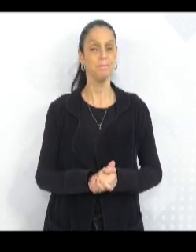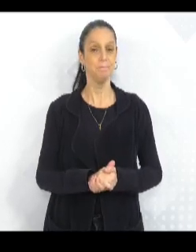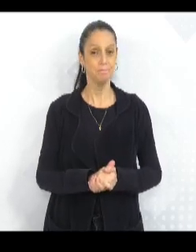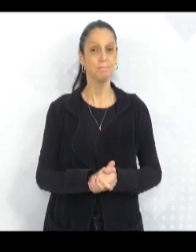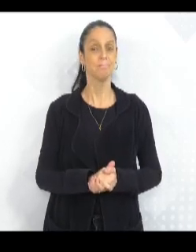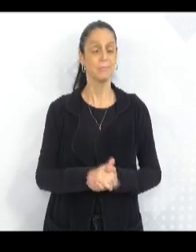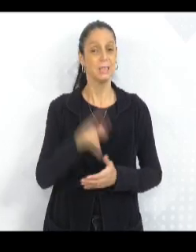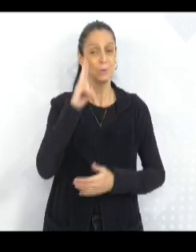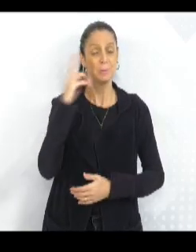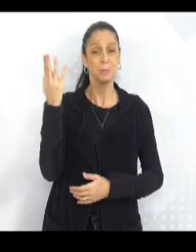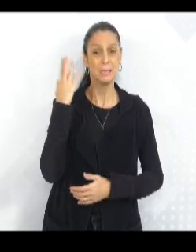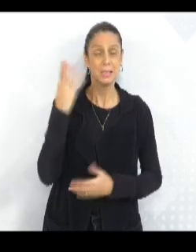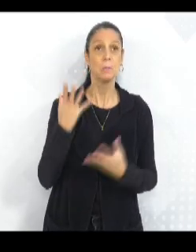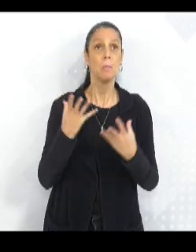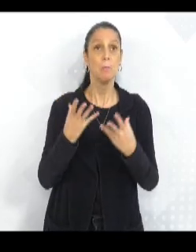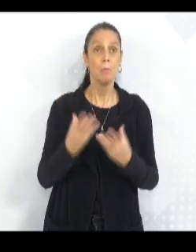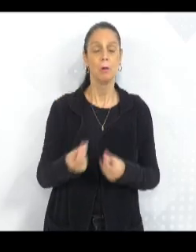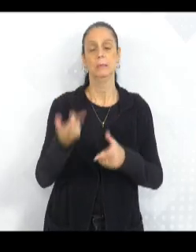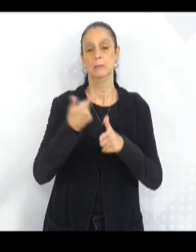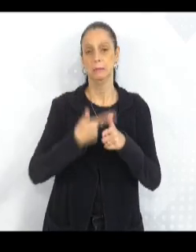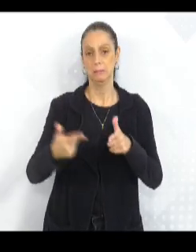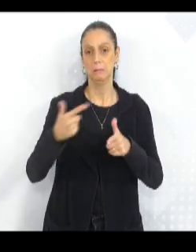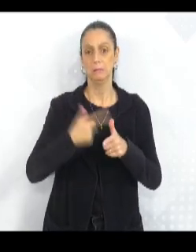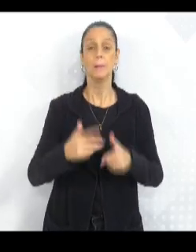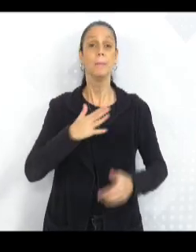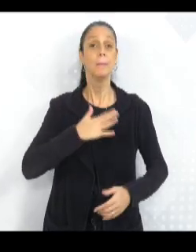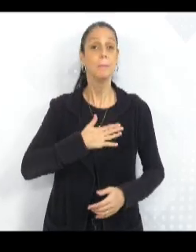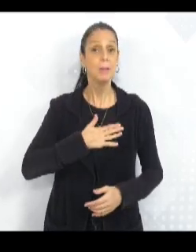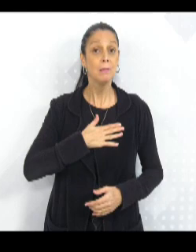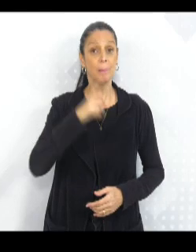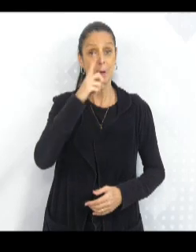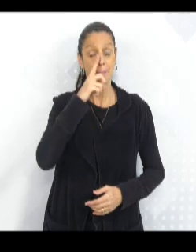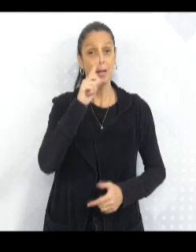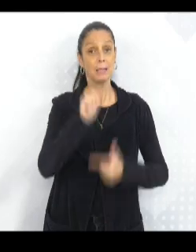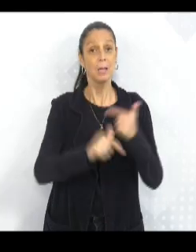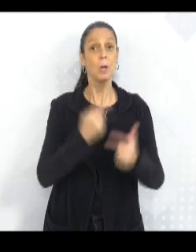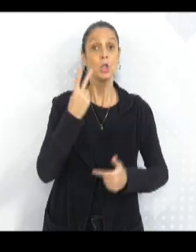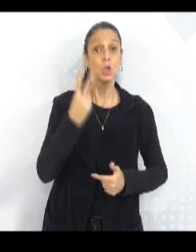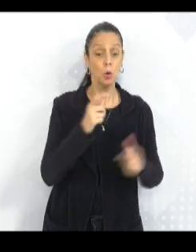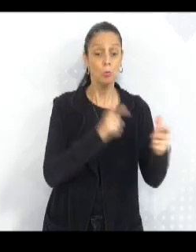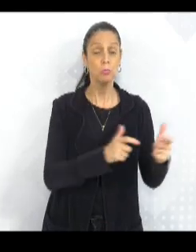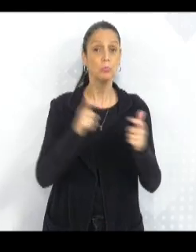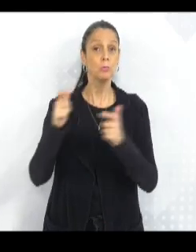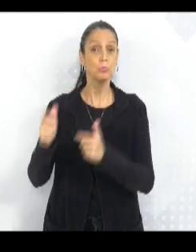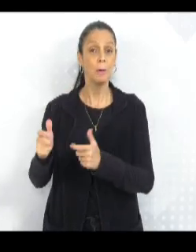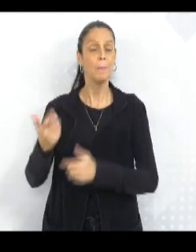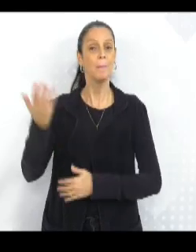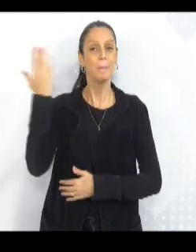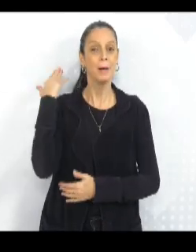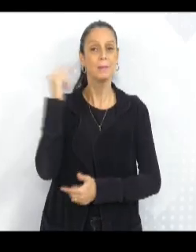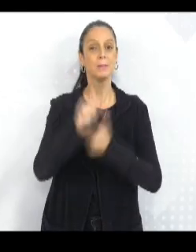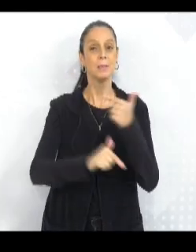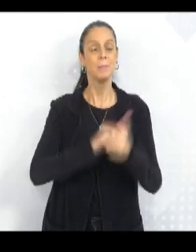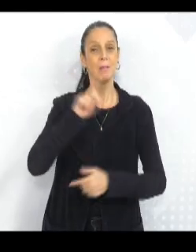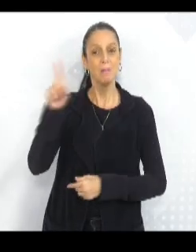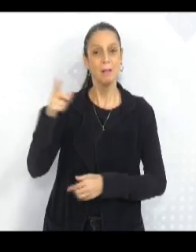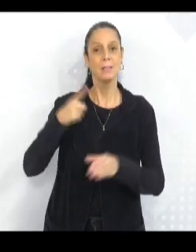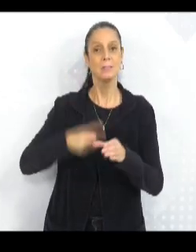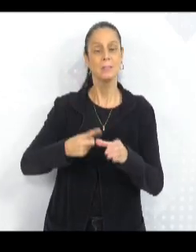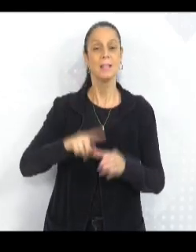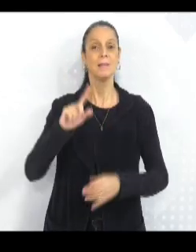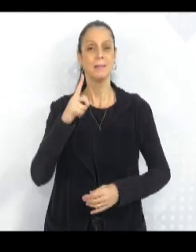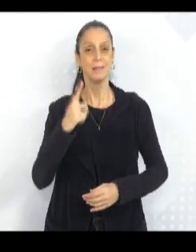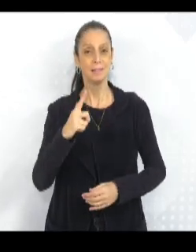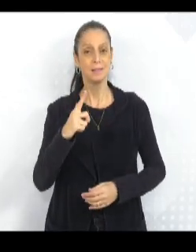as dificuldades, senhoras e senhores. Entendeu? Minha mãe trabalhava em dois empregos. Vereadora alemã, minha mãe trabalhava lá na linha Circo. Lá em